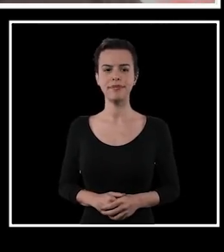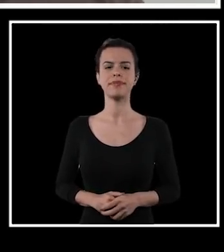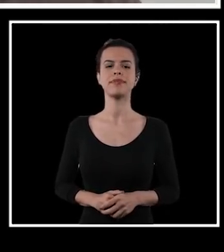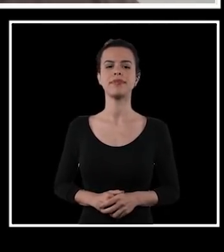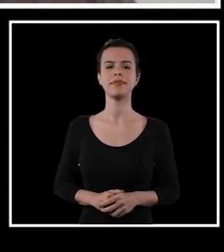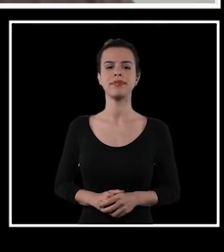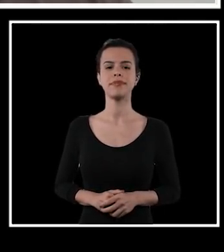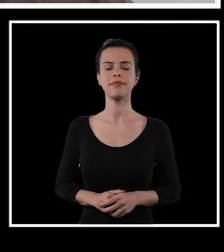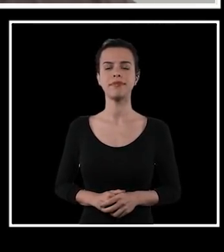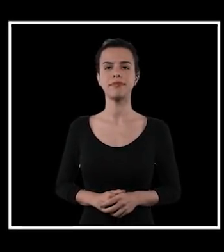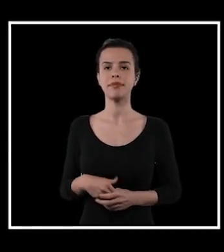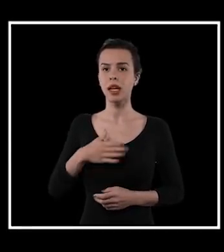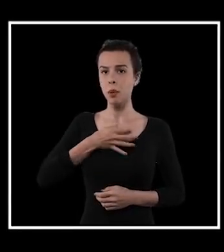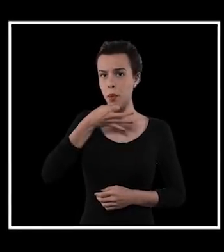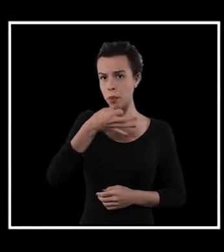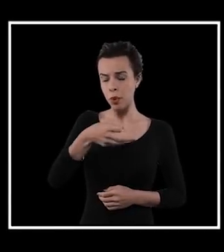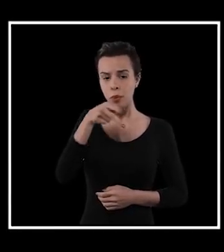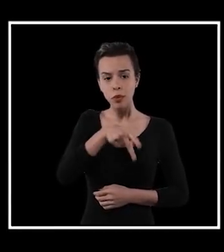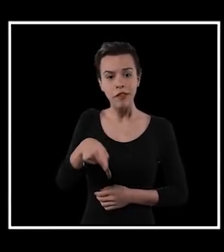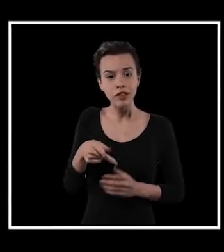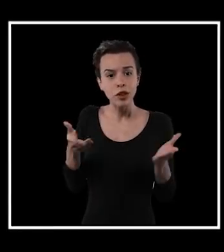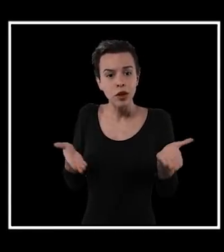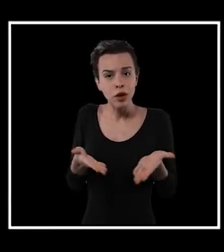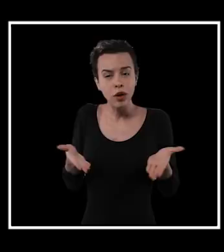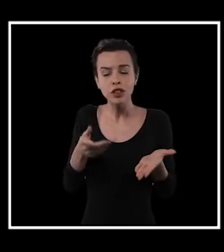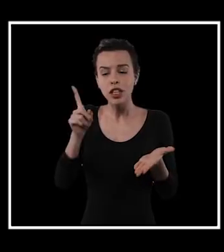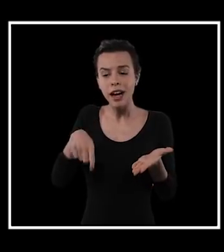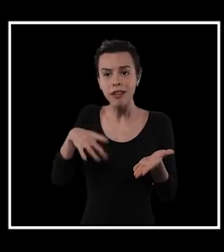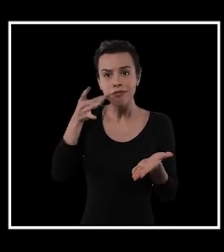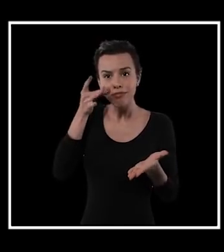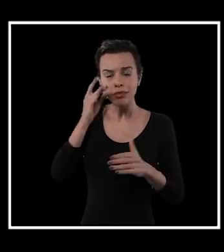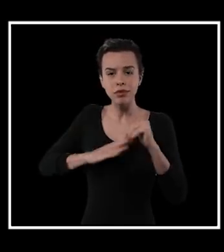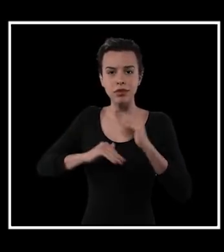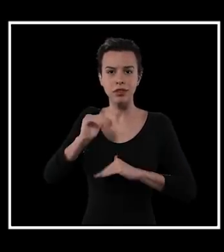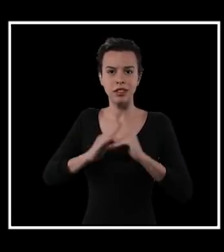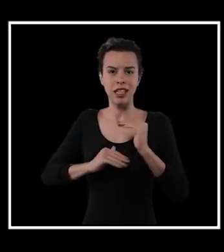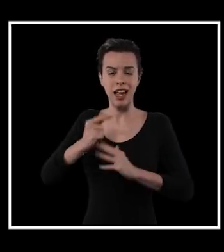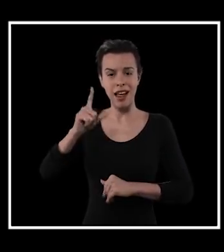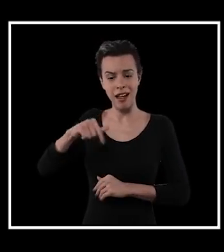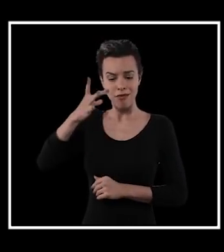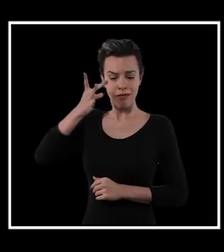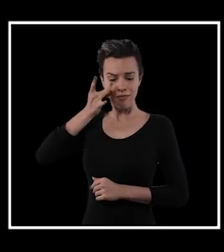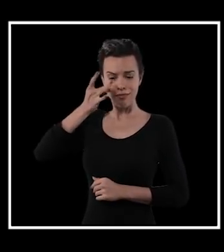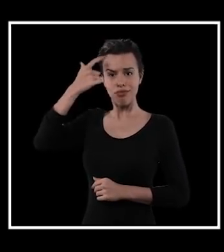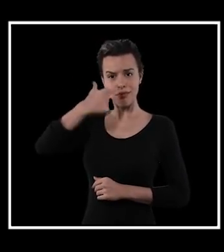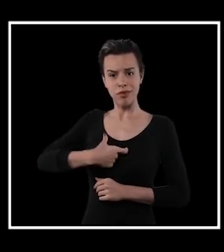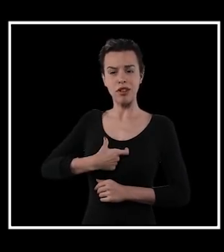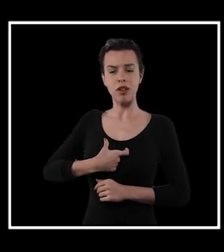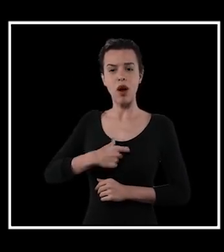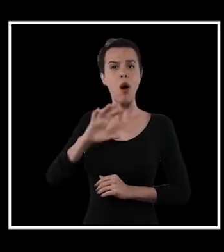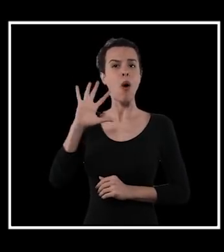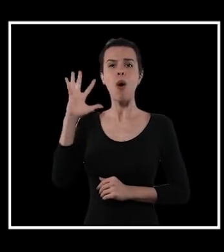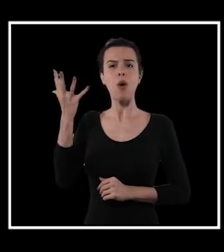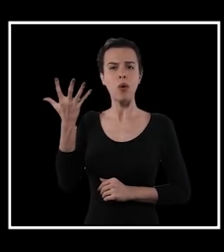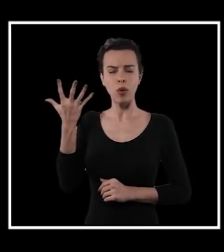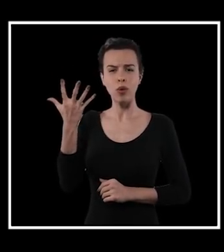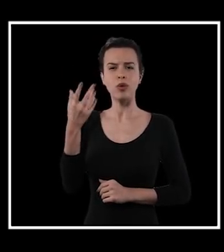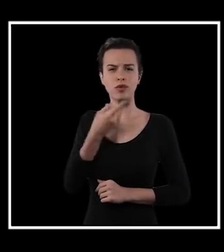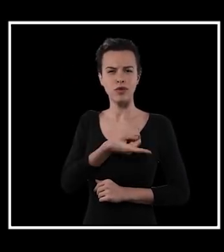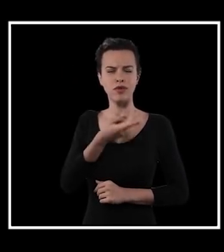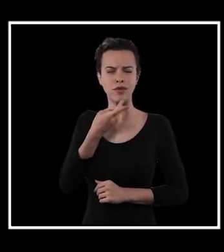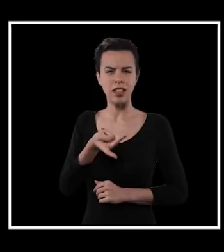do que eles de fato fazem? Eu acho que o professor hoje, ele é a materialização, ele é a encarnação